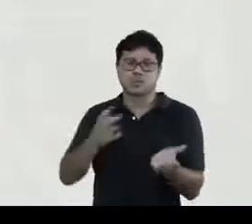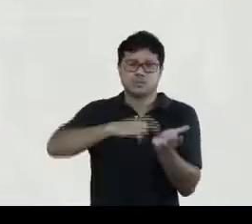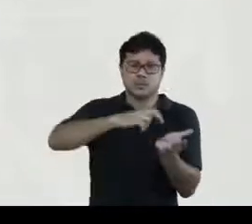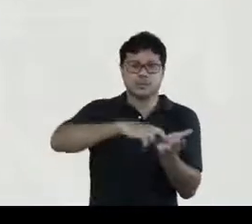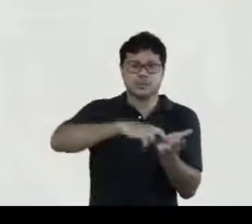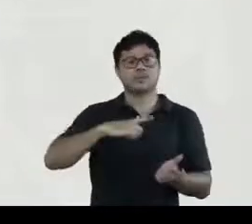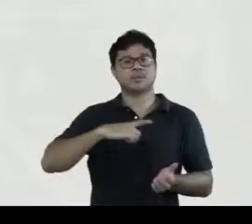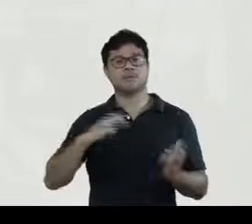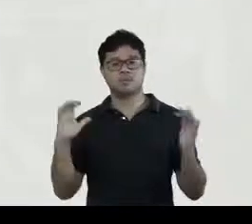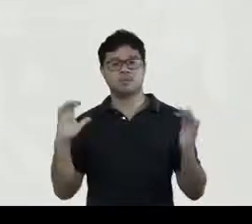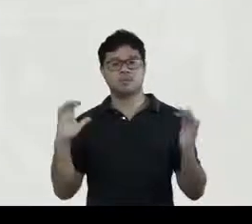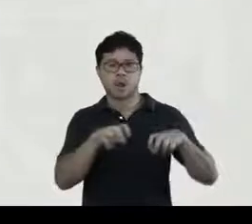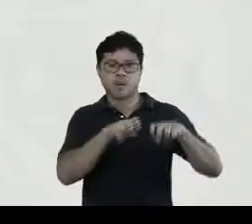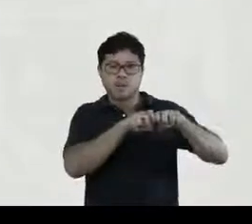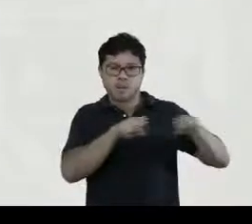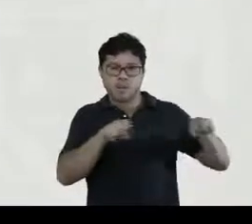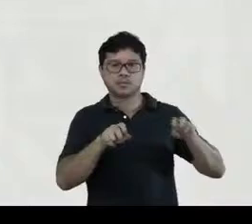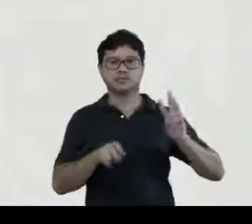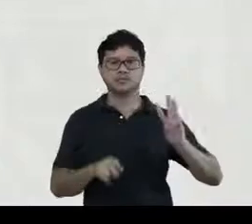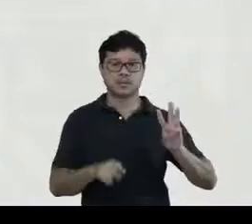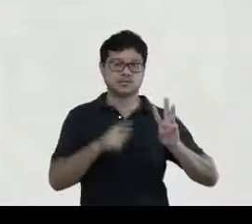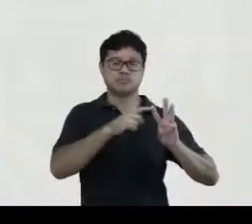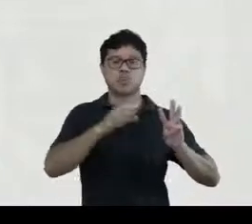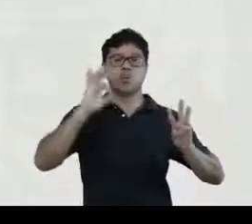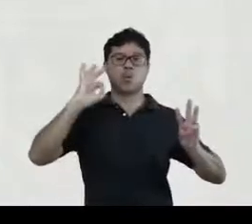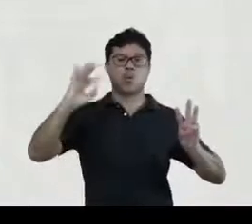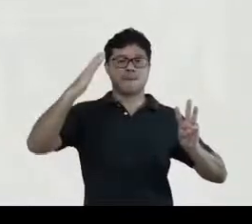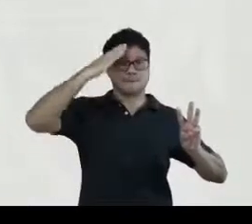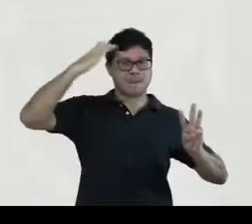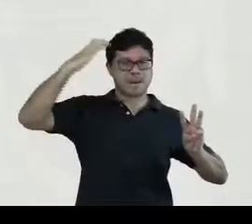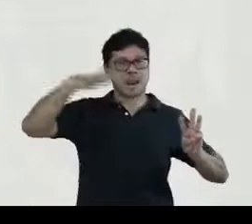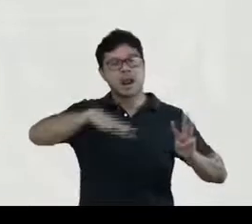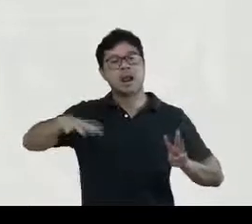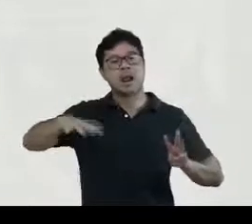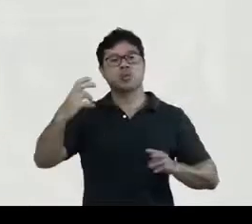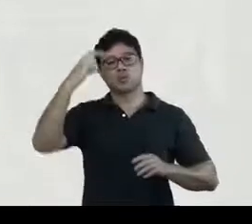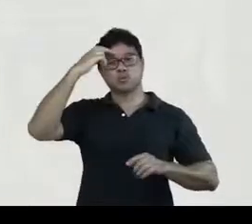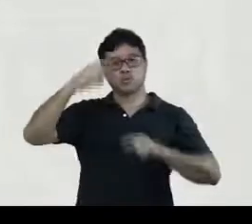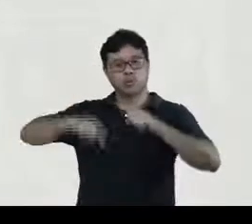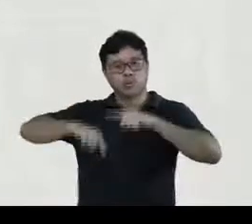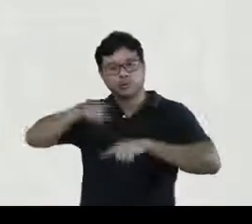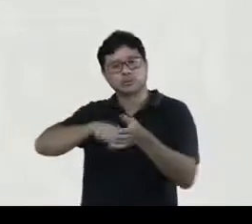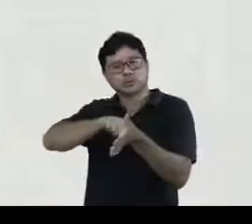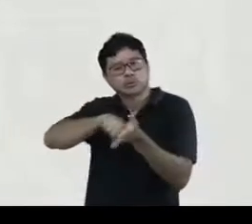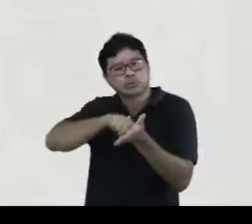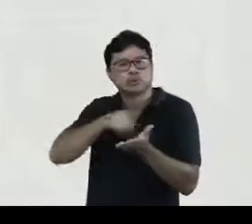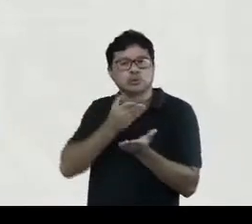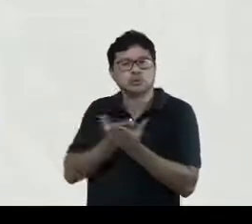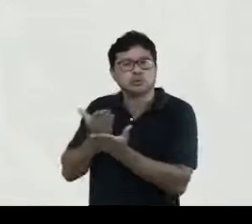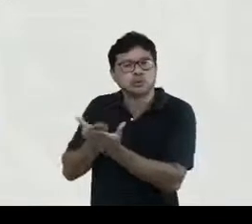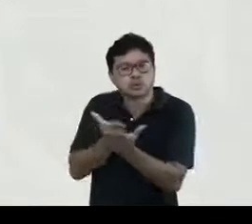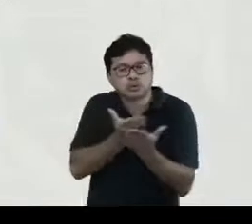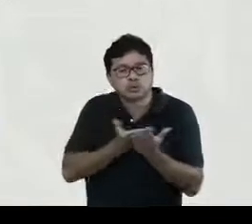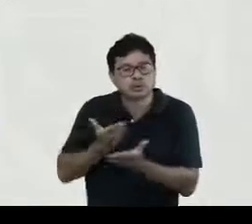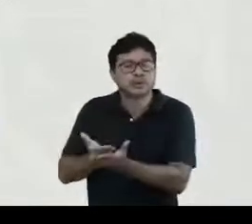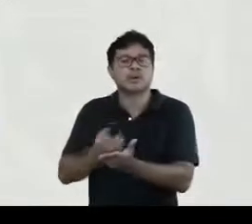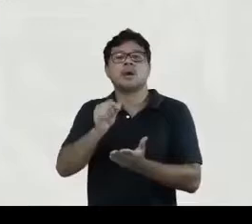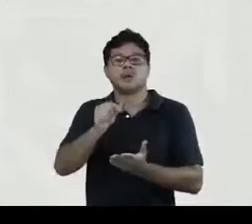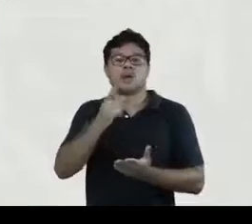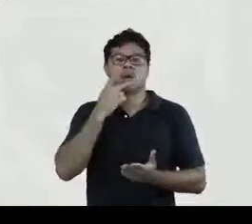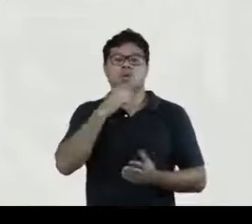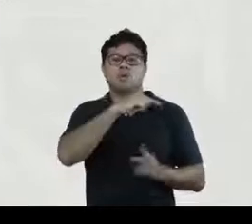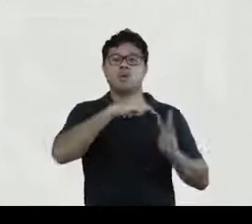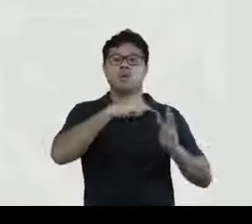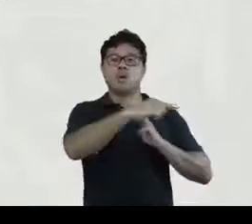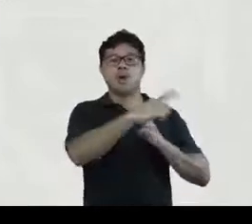nós tivemos um encontro de três gigantes da cultura material estudiosos da cultura material em que se